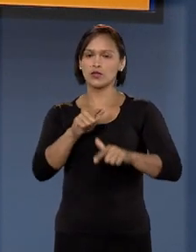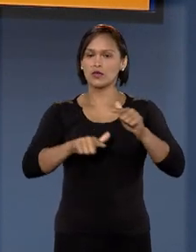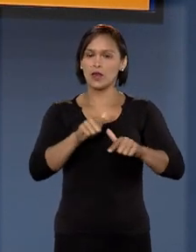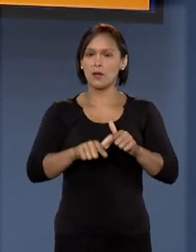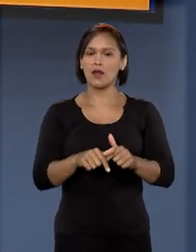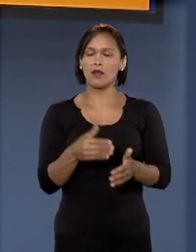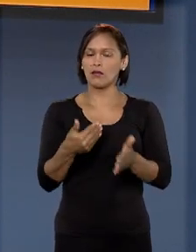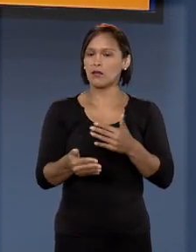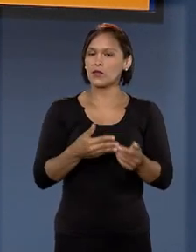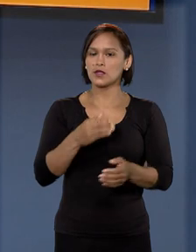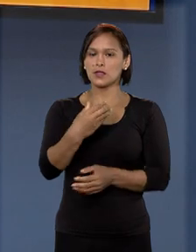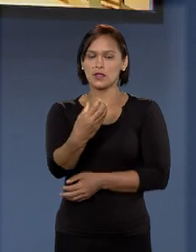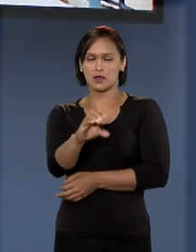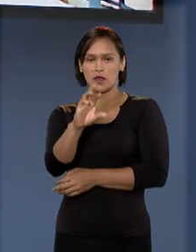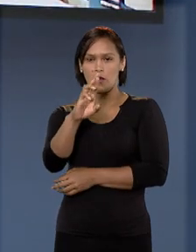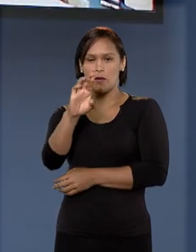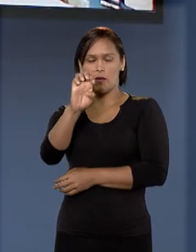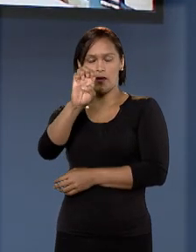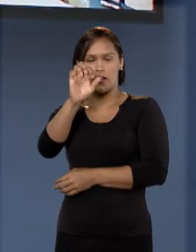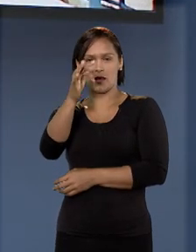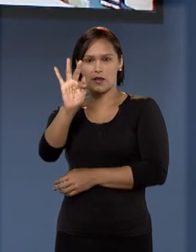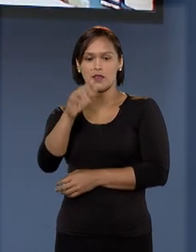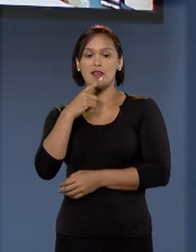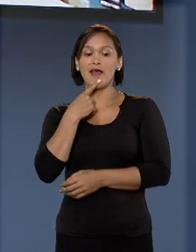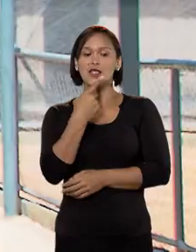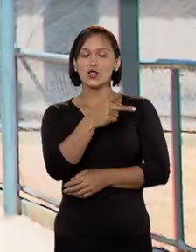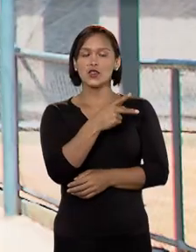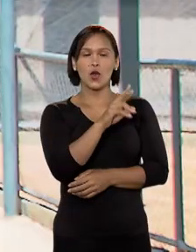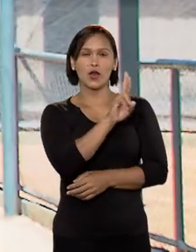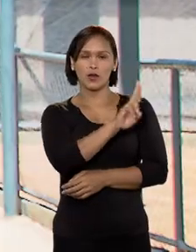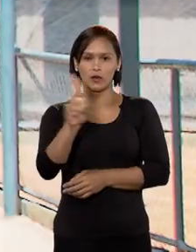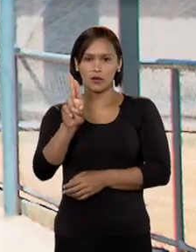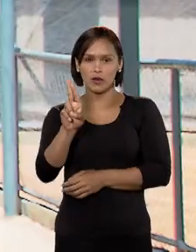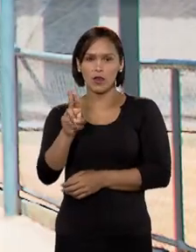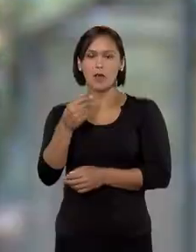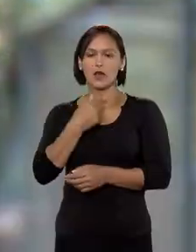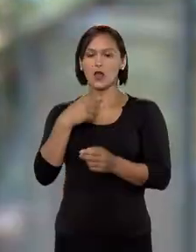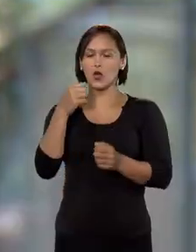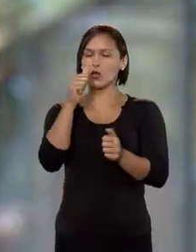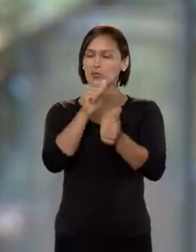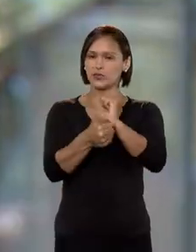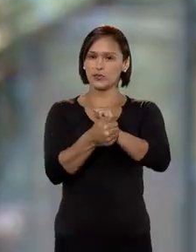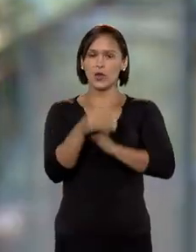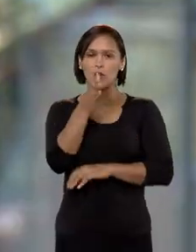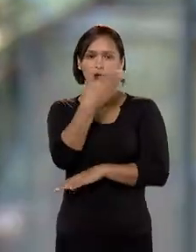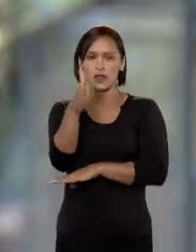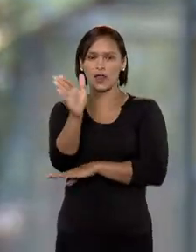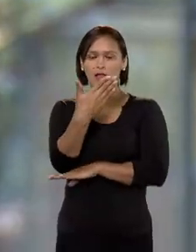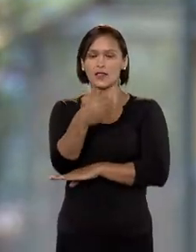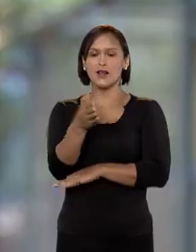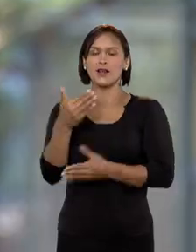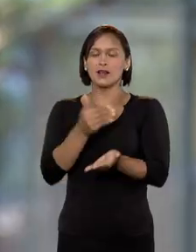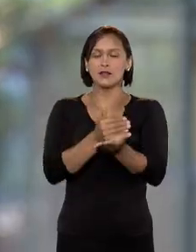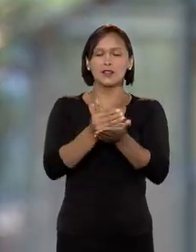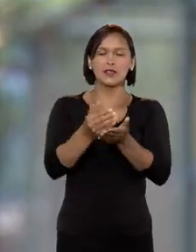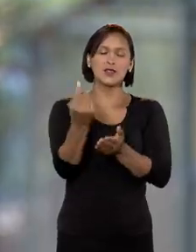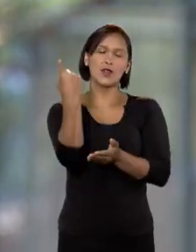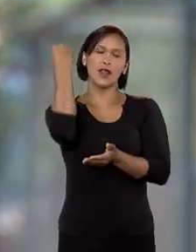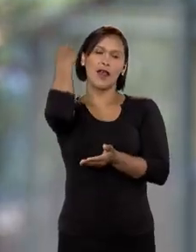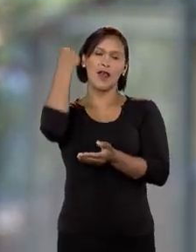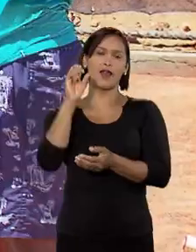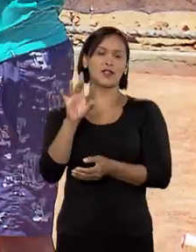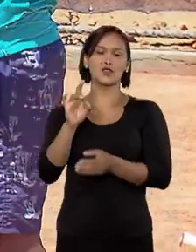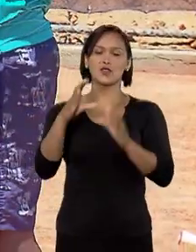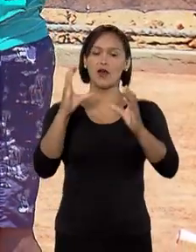atividade sem o registro. A história do Henrique com o tênis começou quando trabalhava como boleiro, repondo as bolas durante a